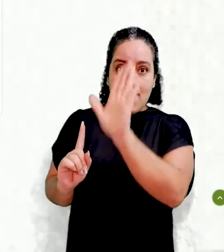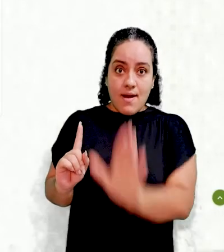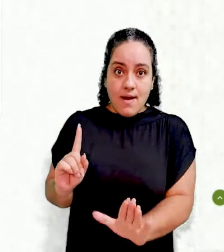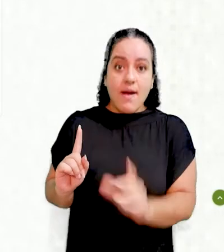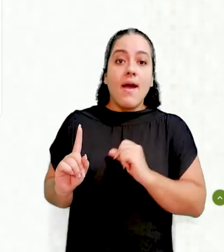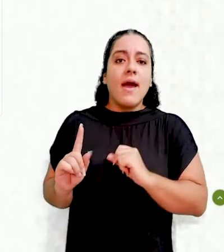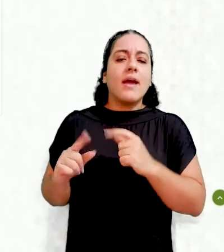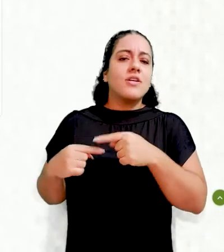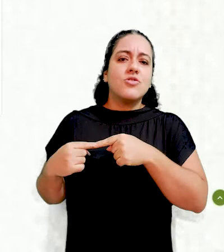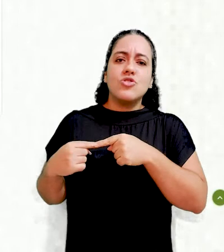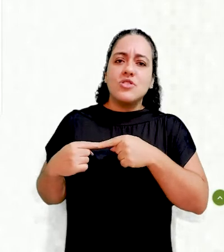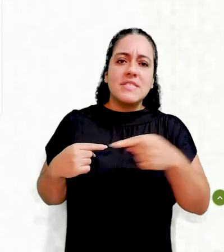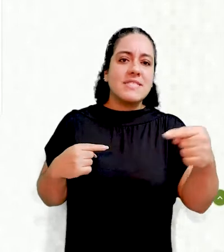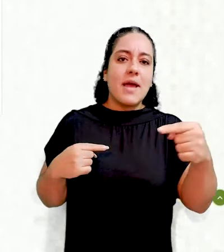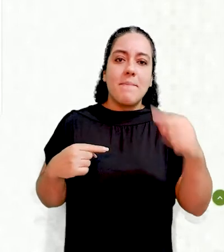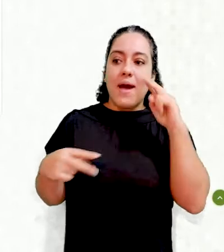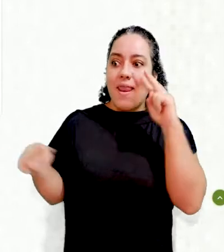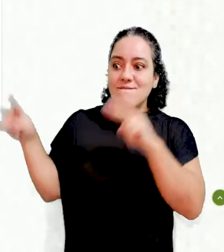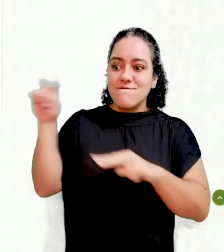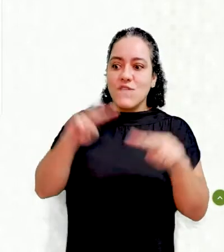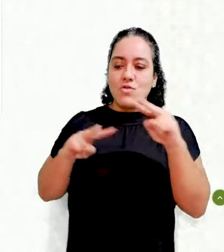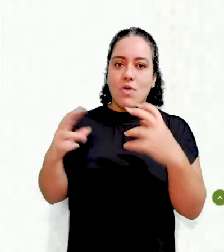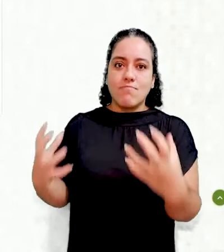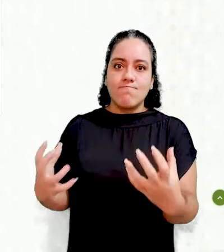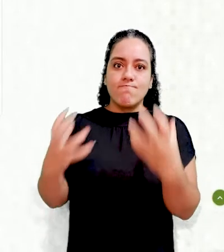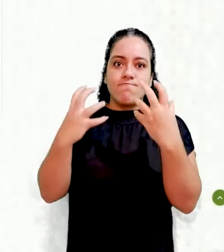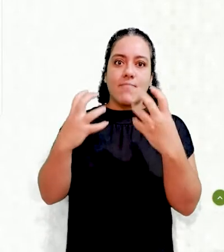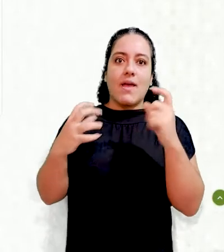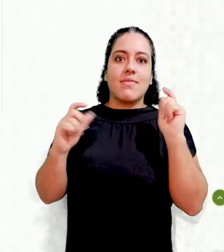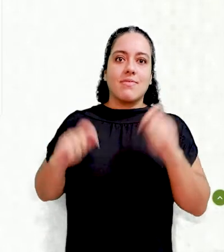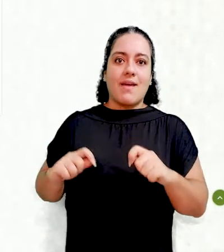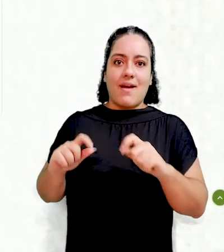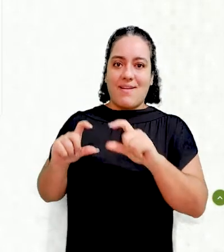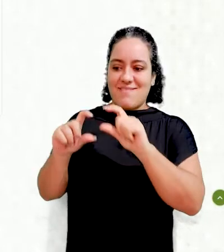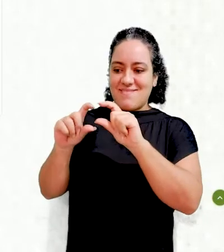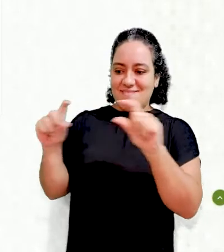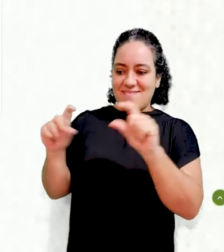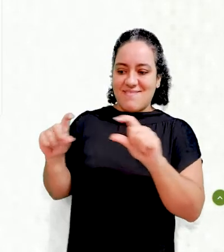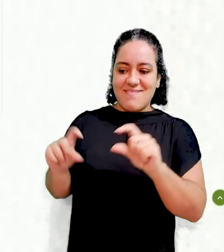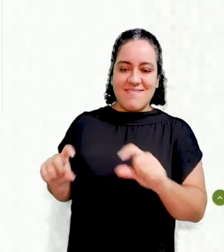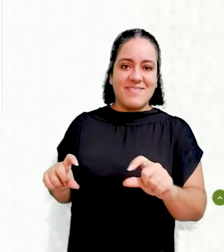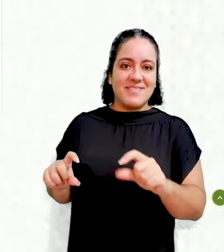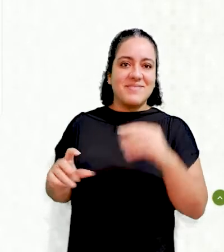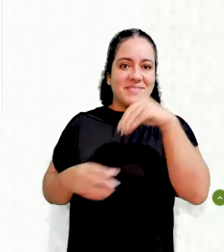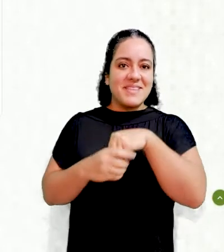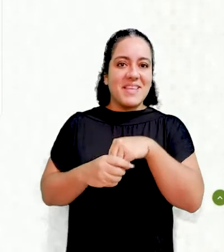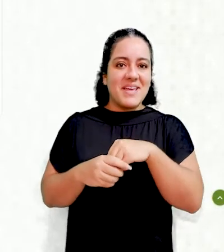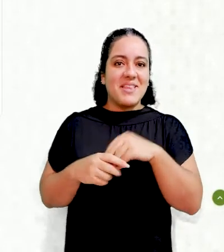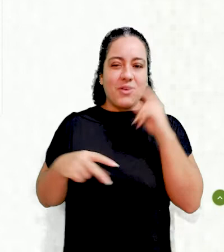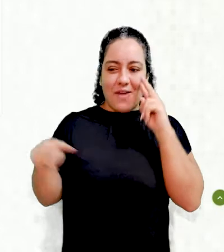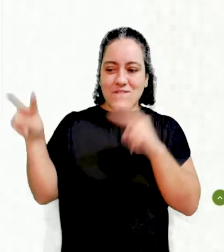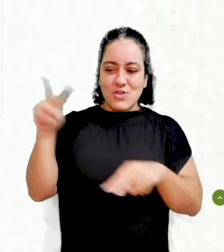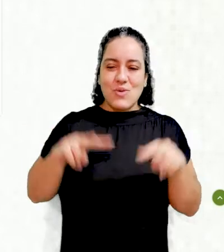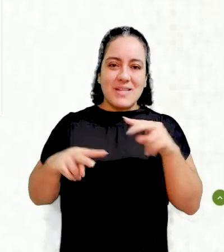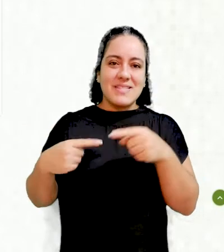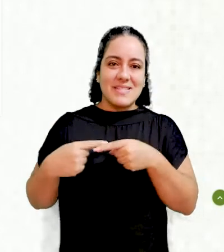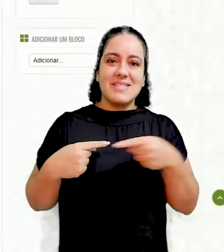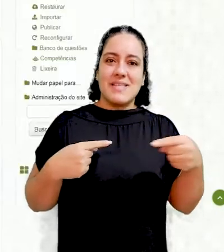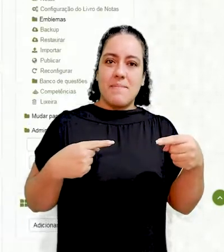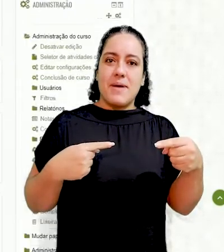diretamente ficar posicionado aqui na sua semana, na visualização